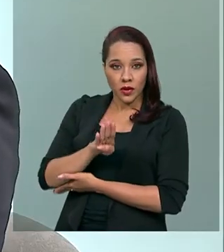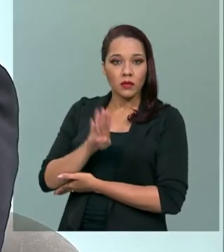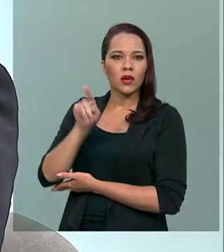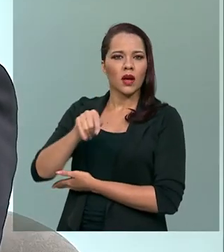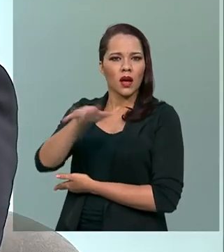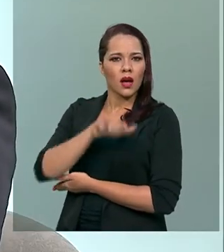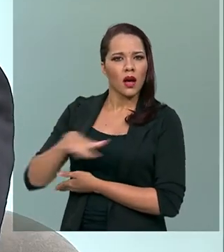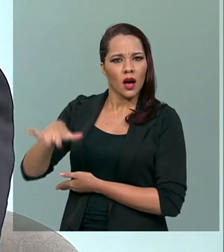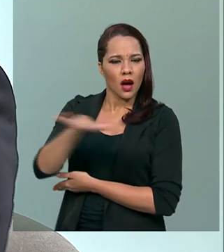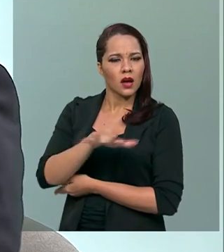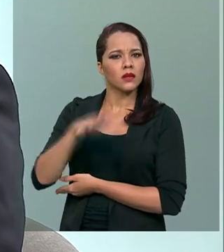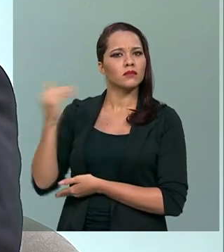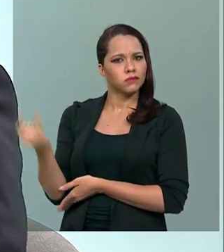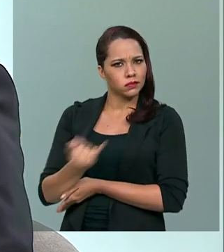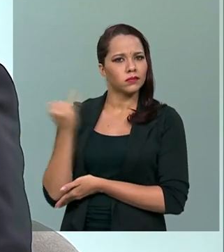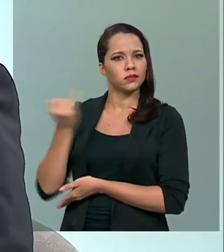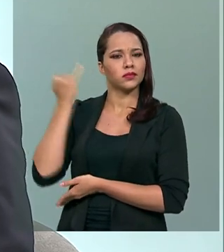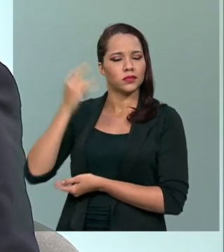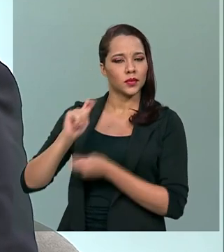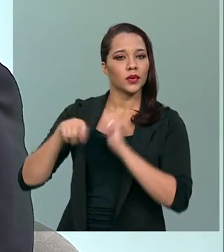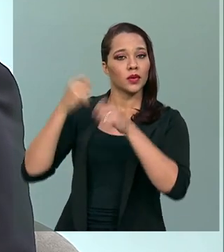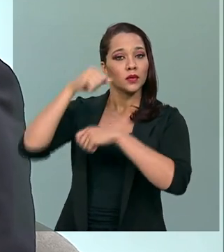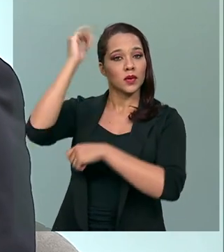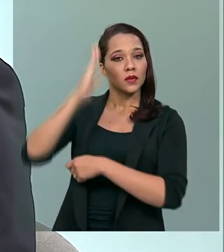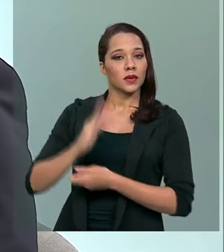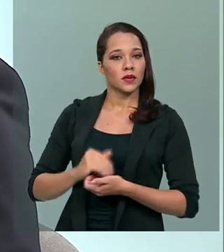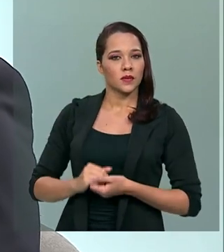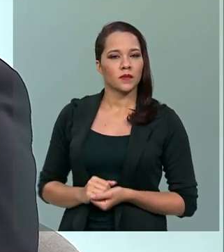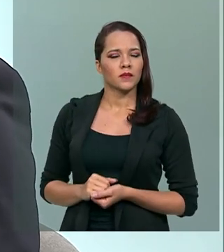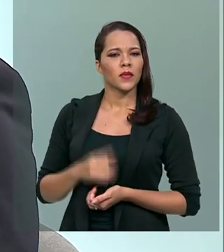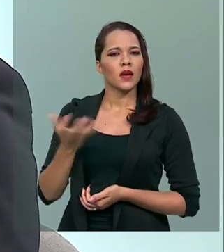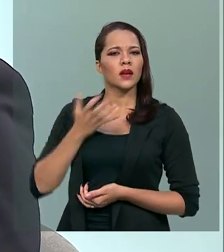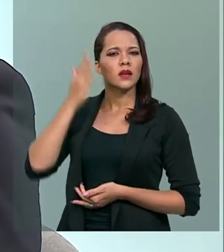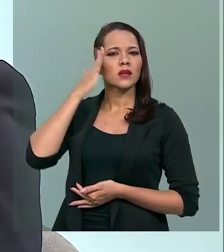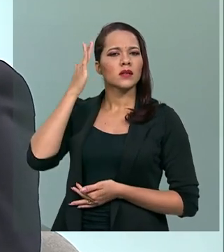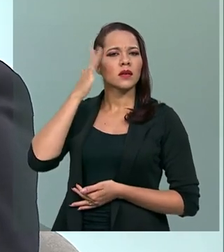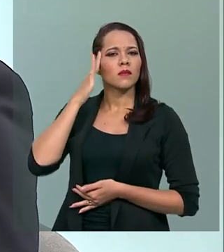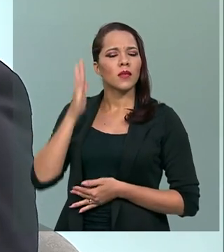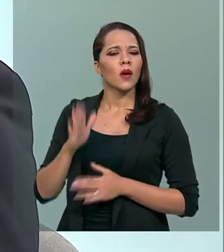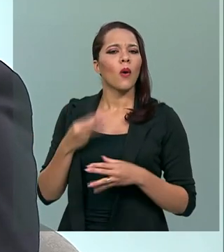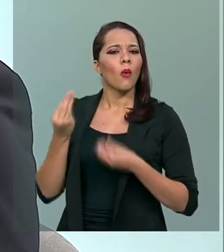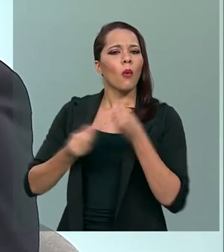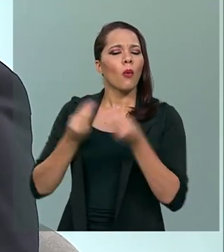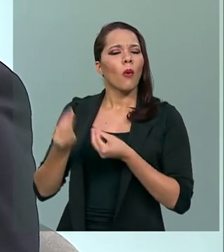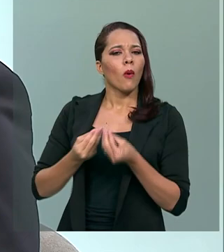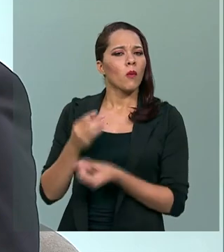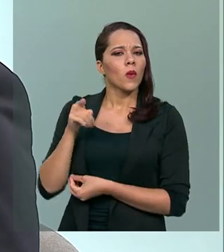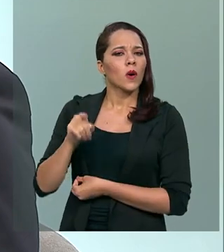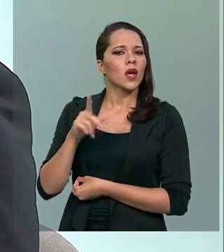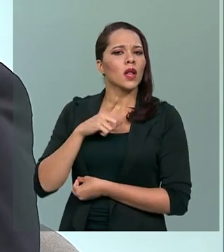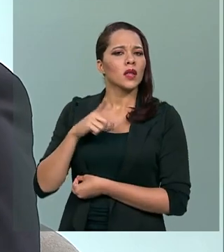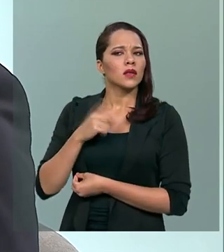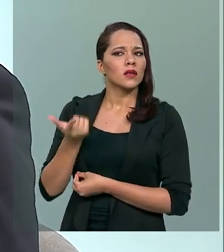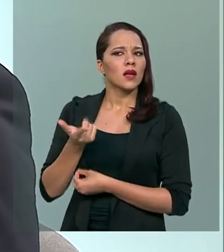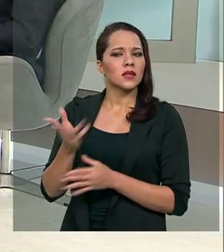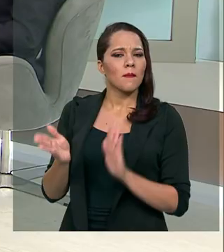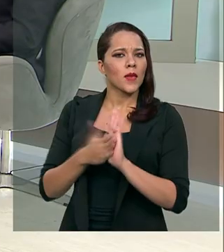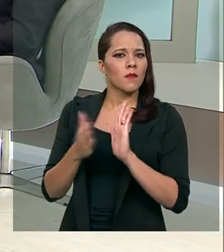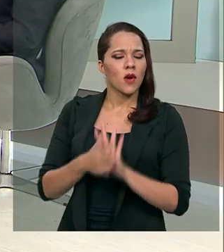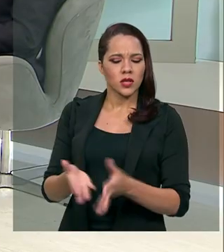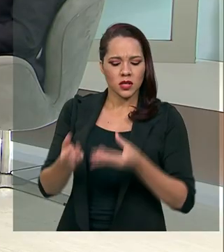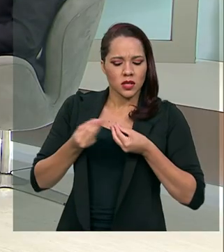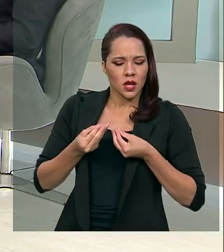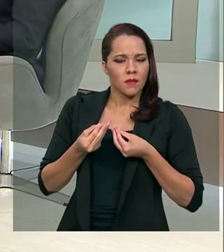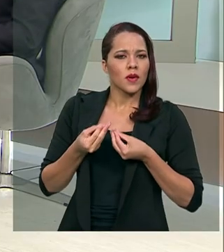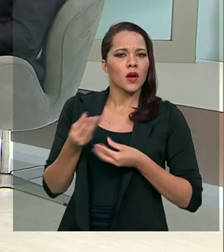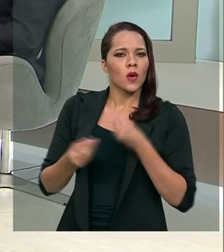setor importantíssimo para a economia brasileira. Eu queria saber do senhor como que o setor, ele recebeu essa proposta do governo